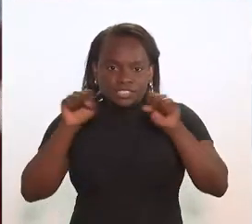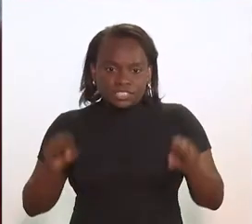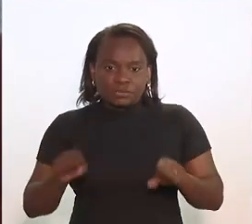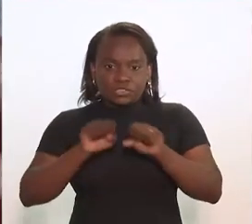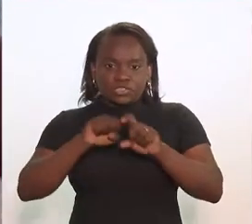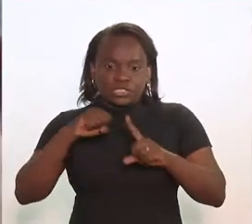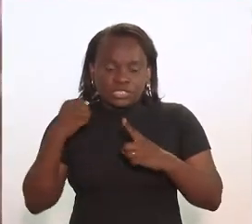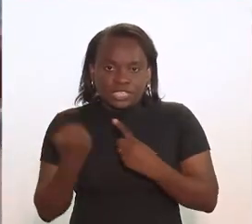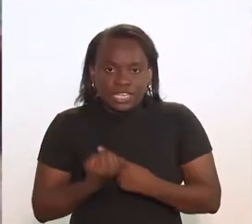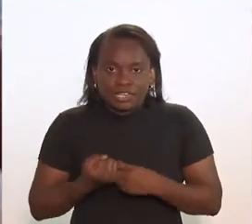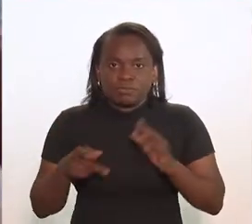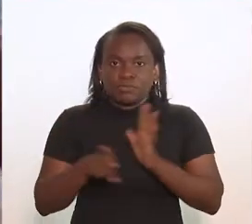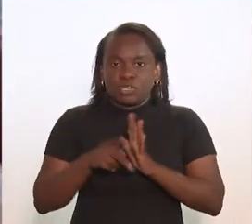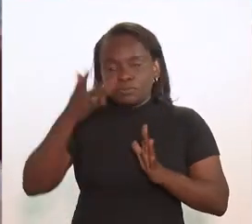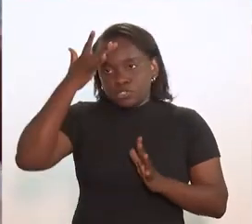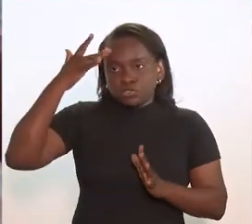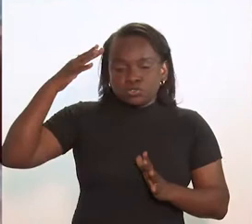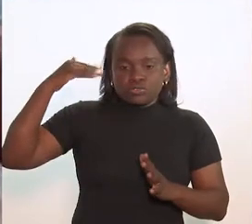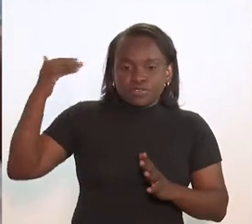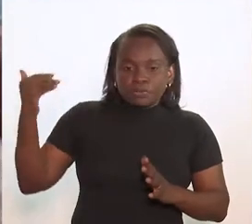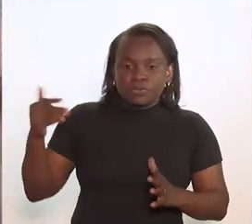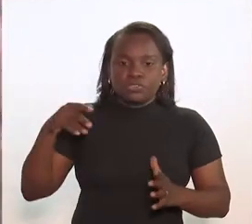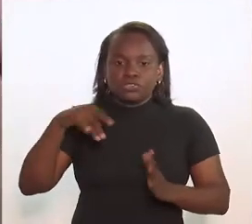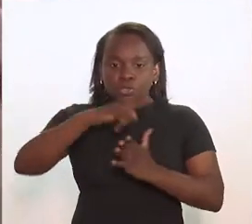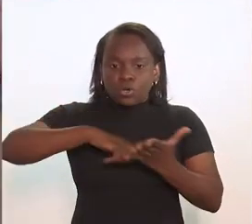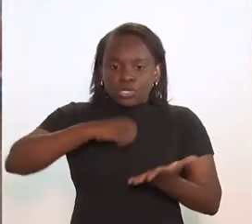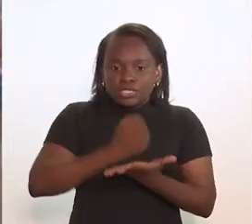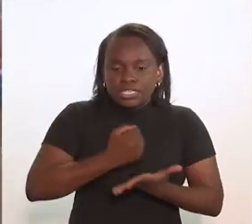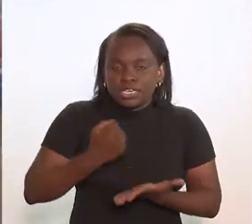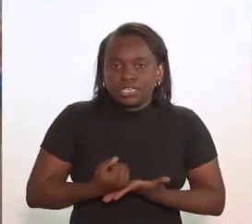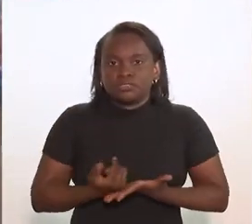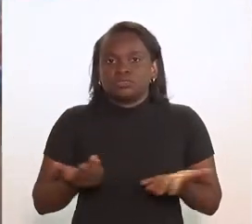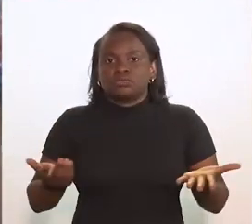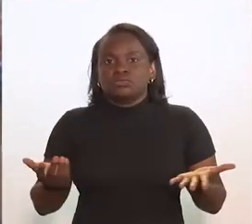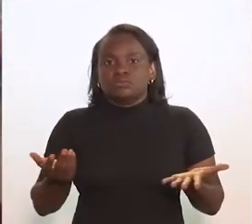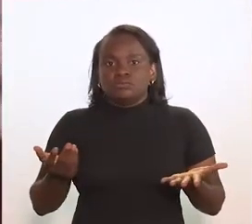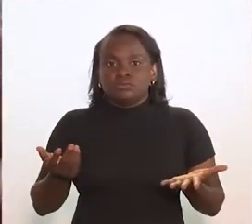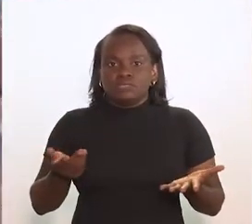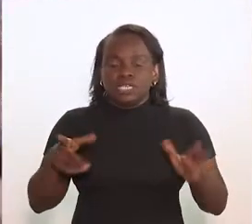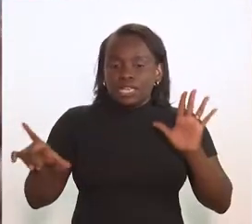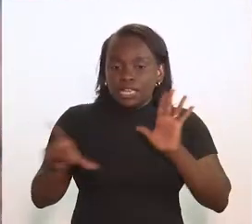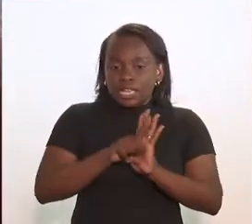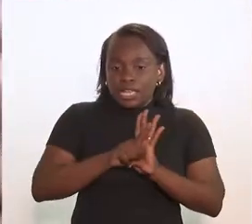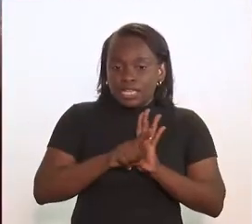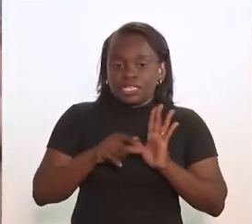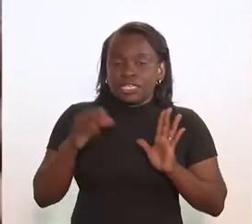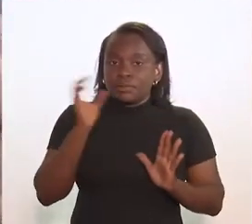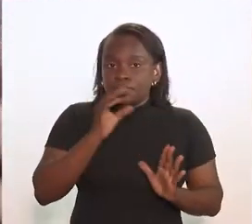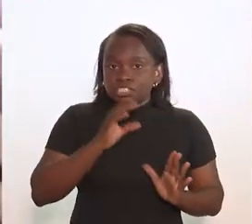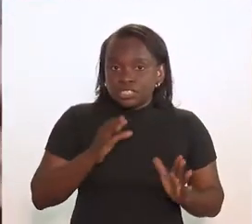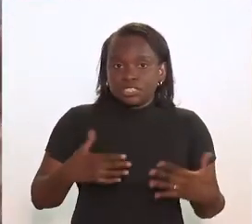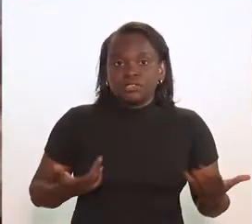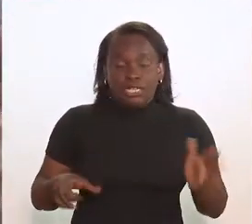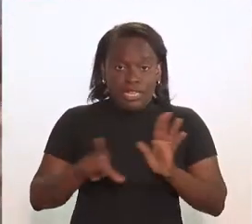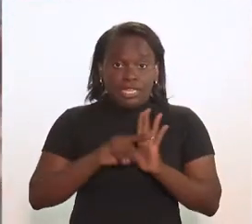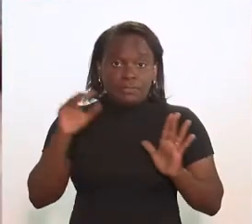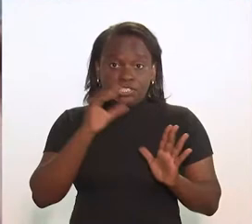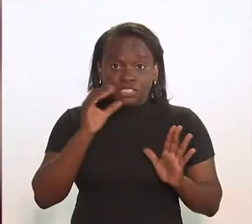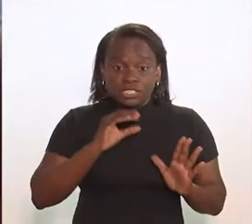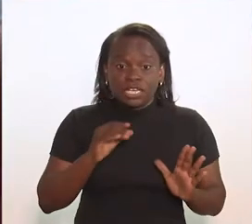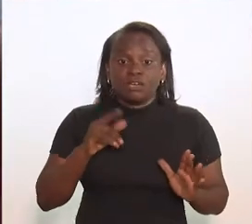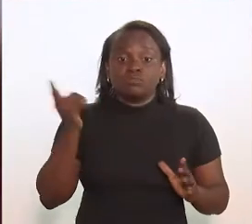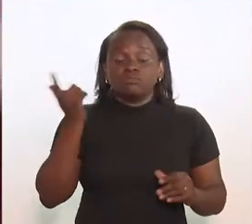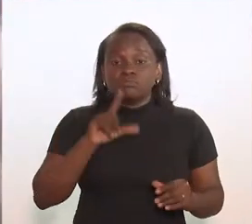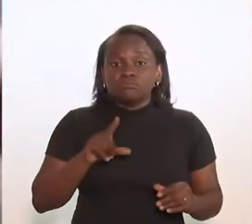o sistema social para os artistas, os contratos, a questão da lei emergencial. A lei